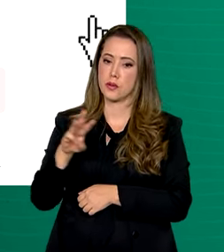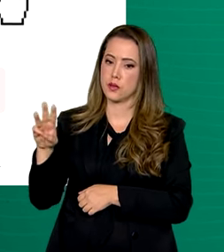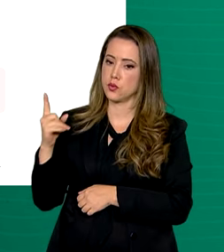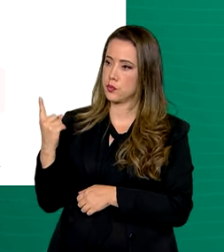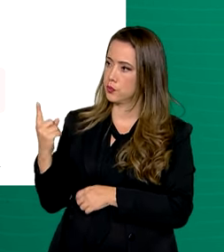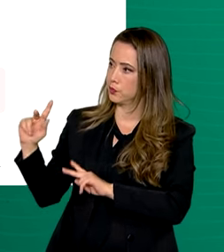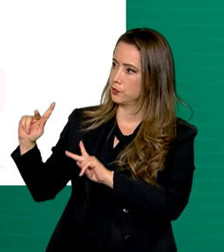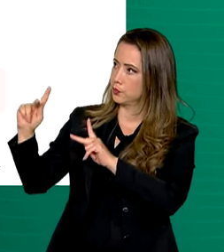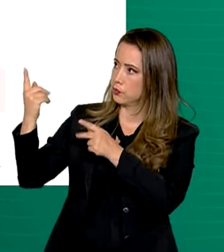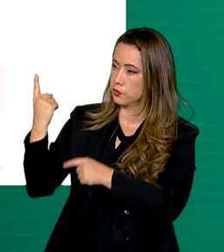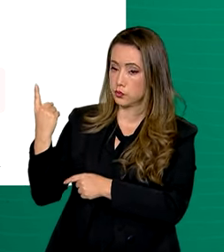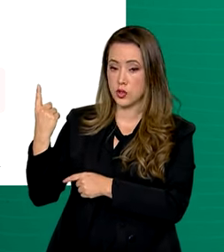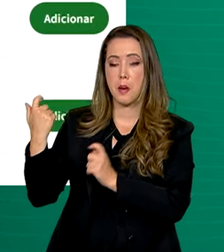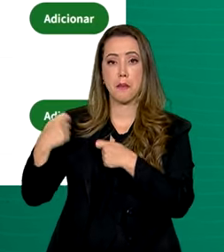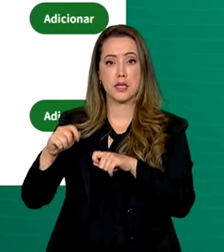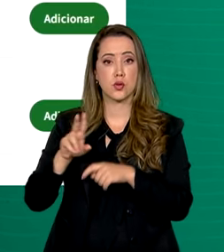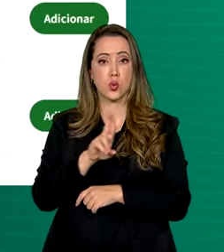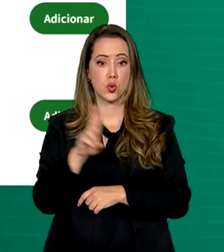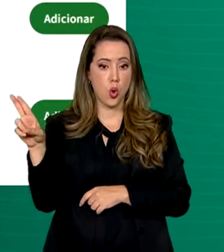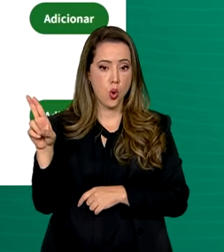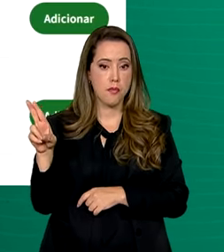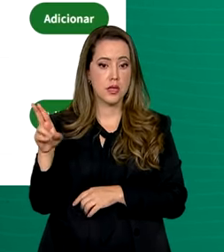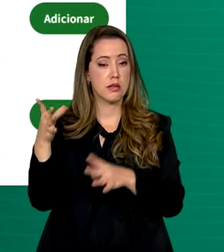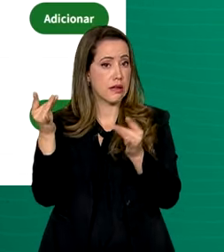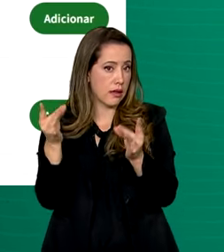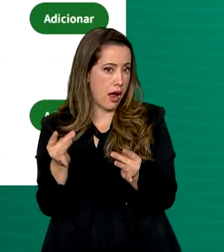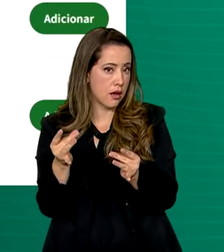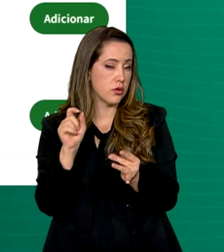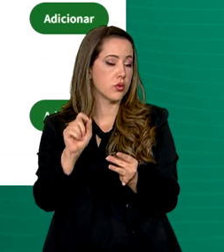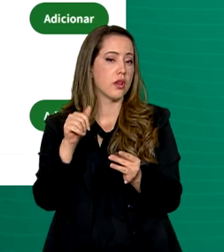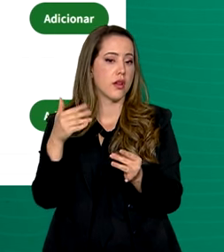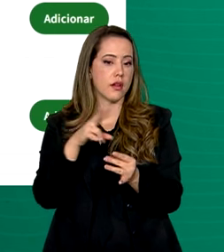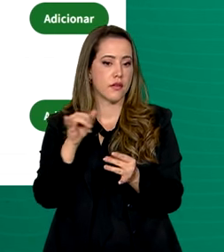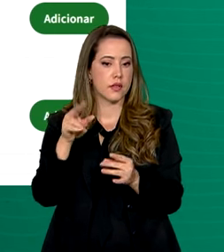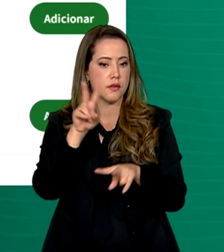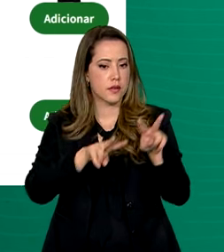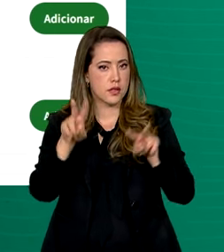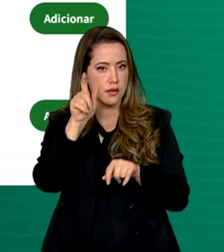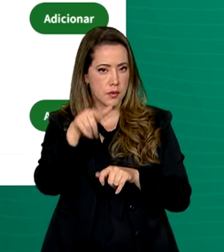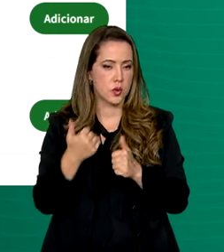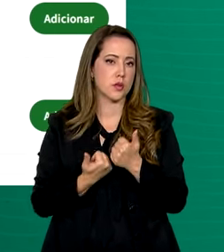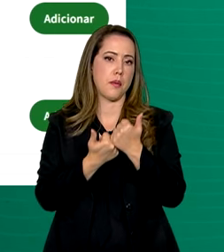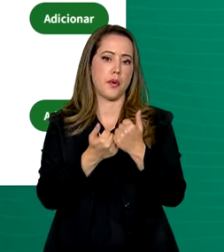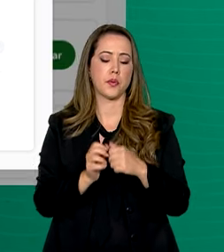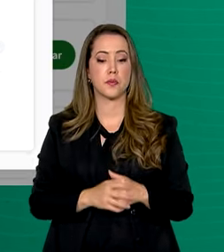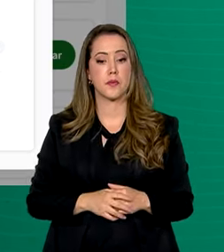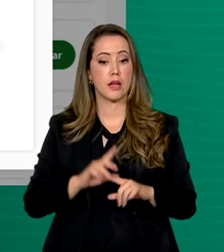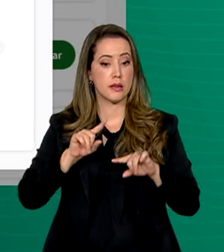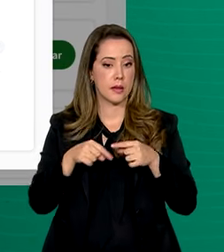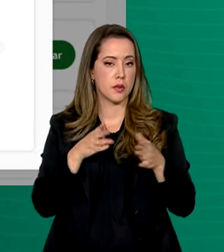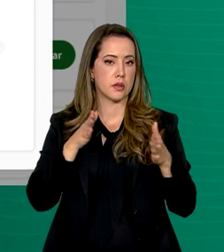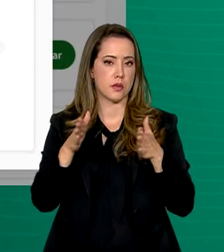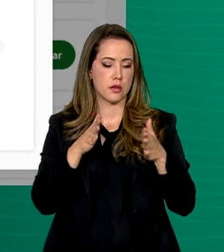Direto. A campanha deve ter um nome e uma descrição, que ficarão visíveis para os apoiadores. Após